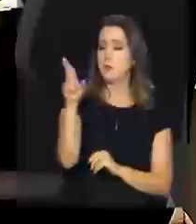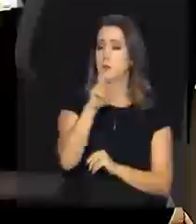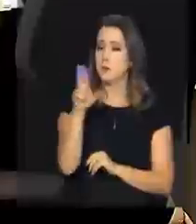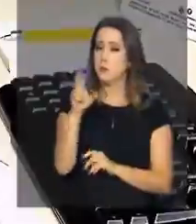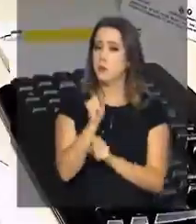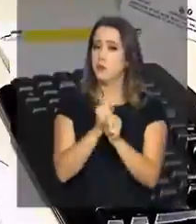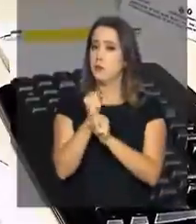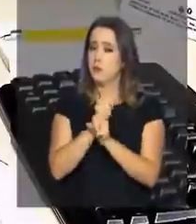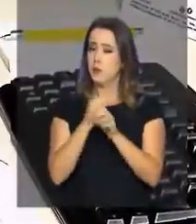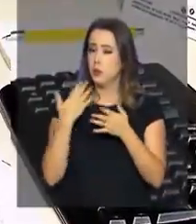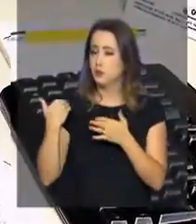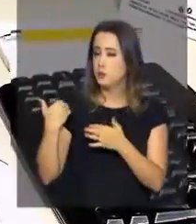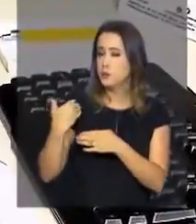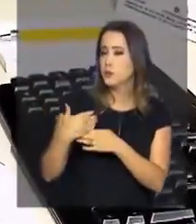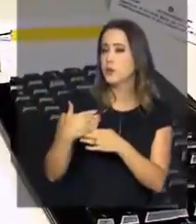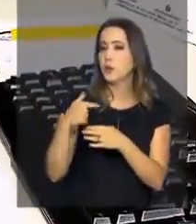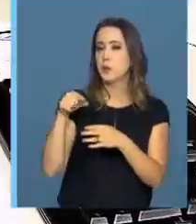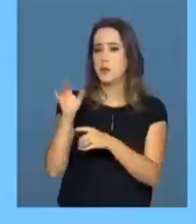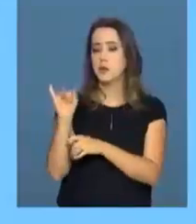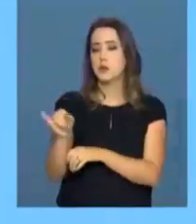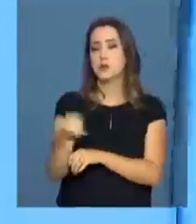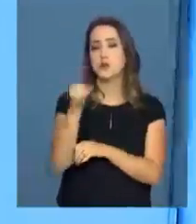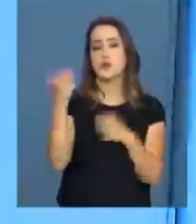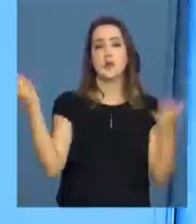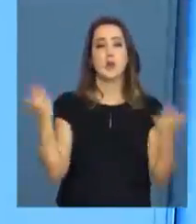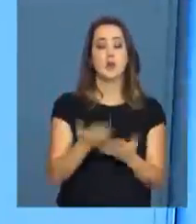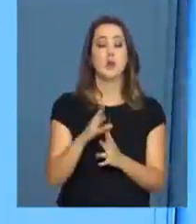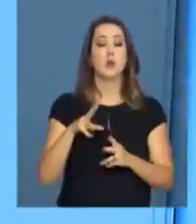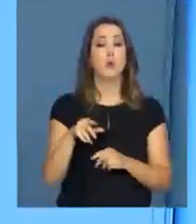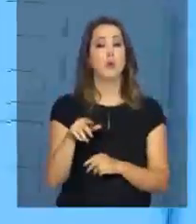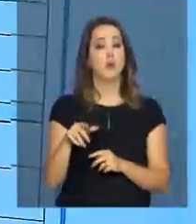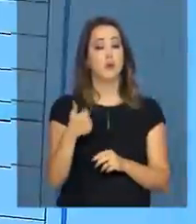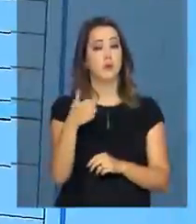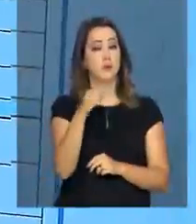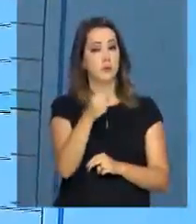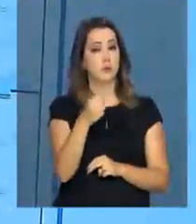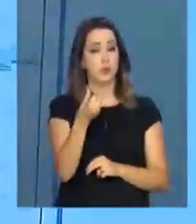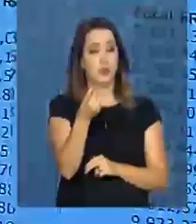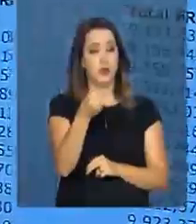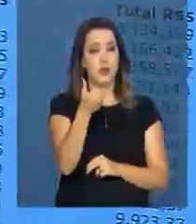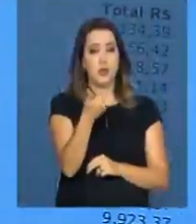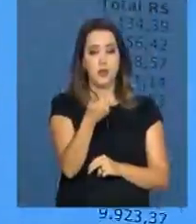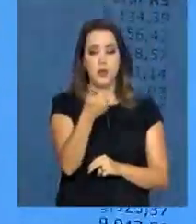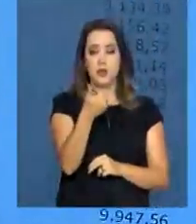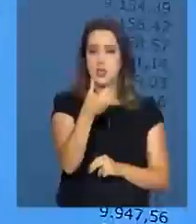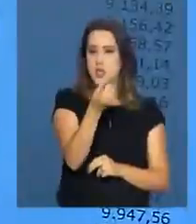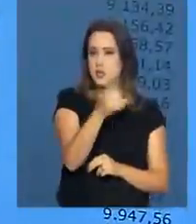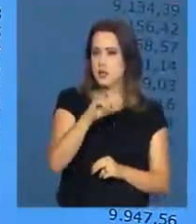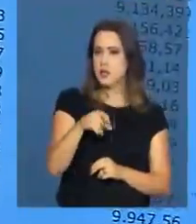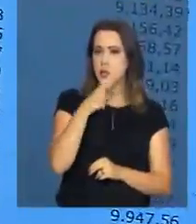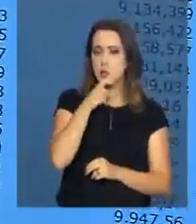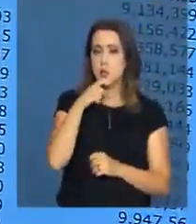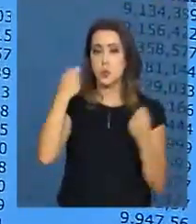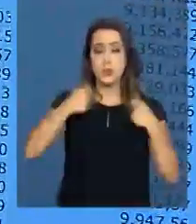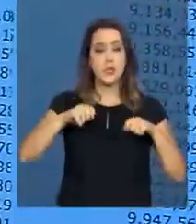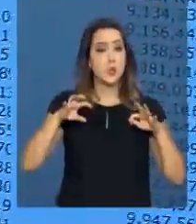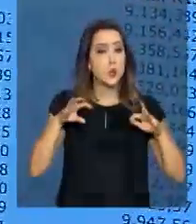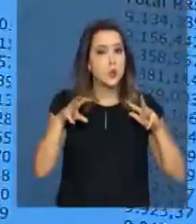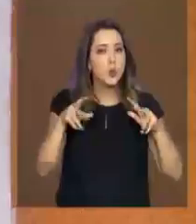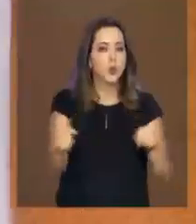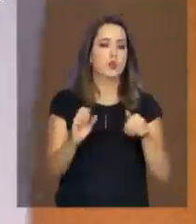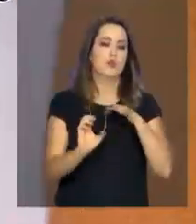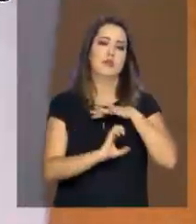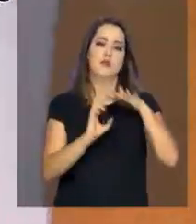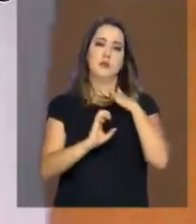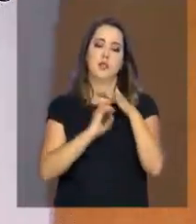desde janeiro deste ano. Agora, a partir de 16 de julho, a obrigação será estendida para as demais.